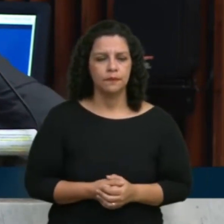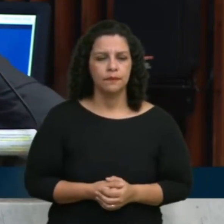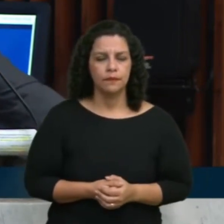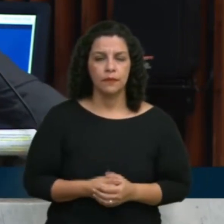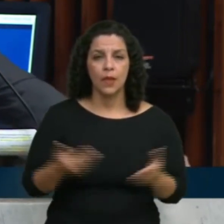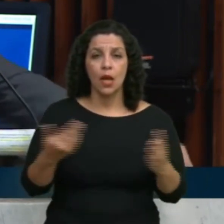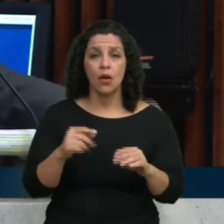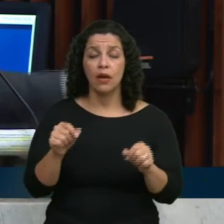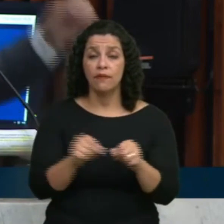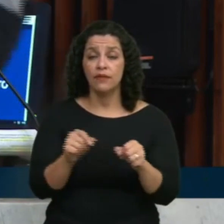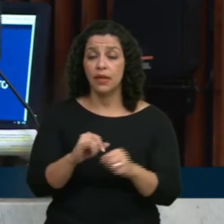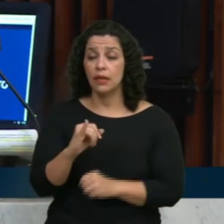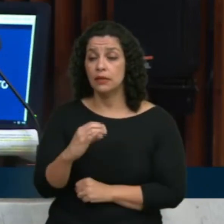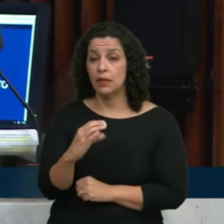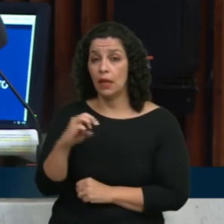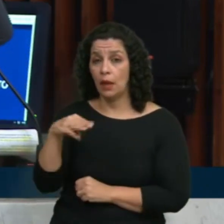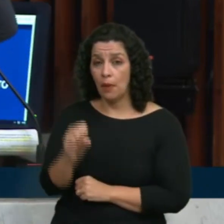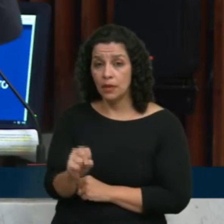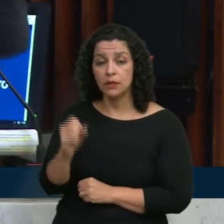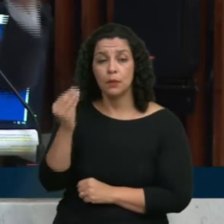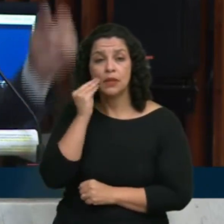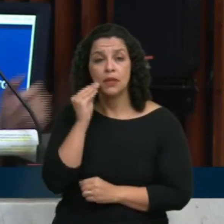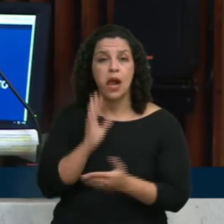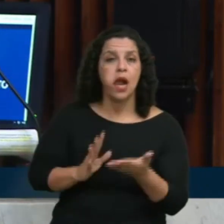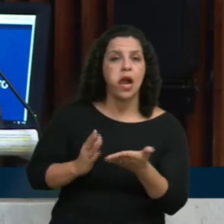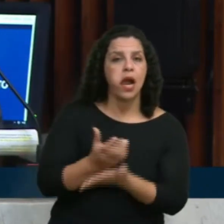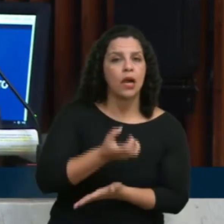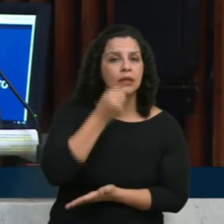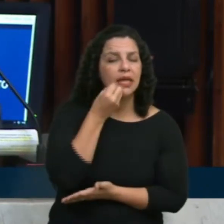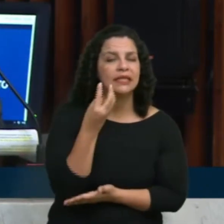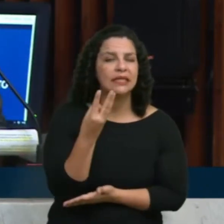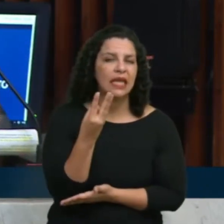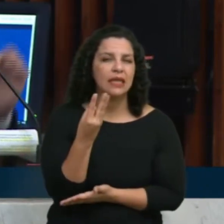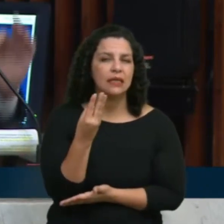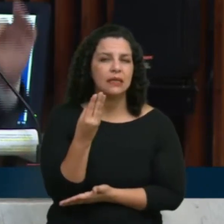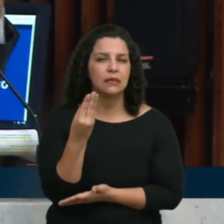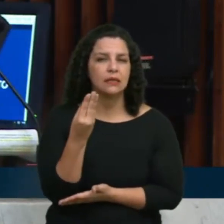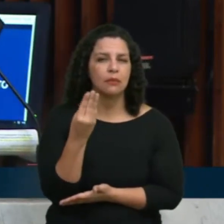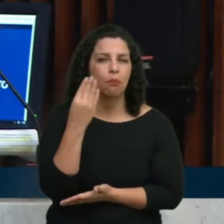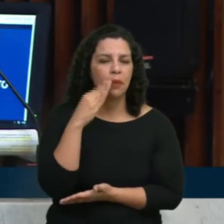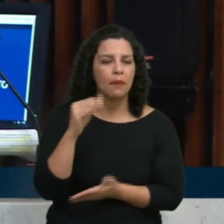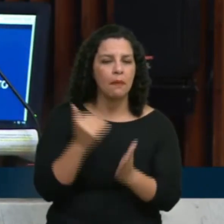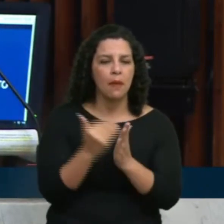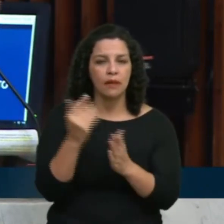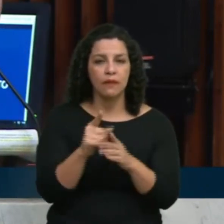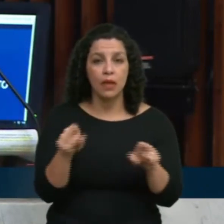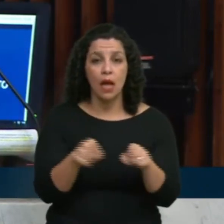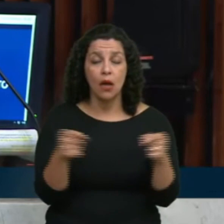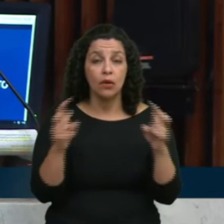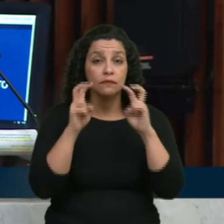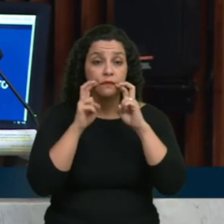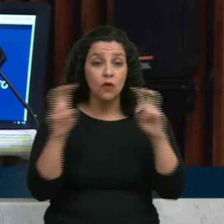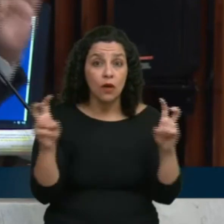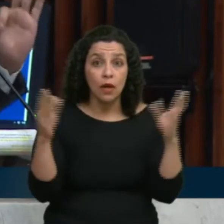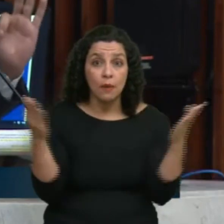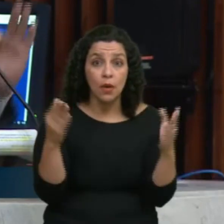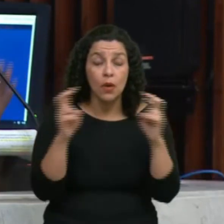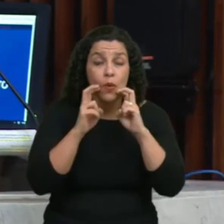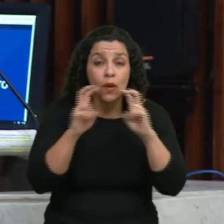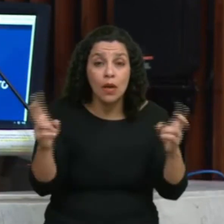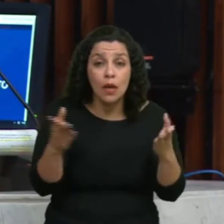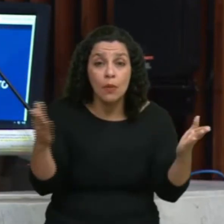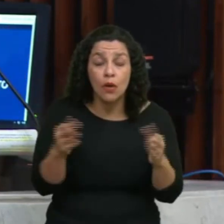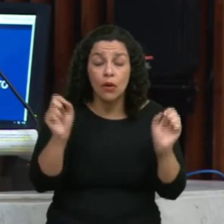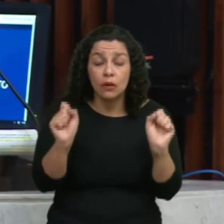fazer esse aumento de ICMS para arrecadar 3, 4 bilhões a mais. Eu quero clamar, clamar